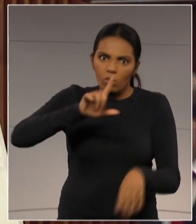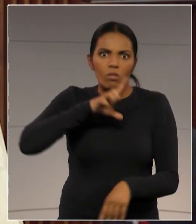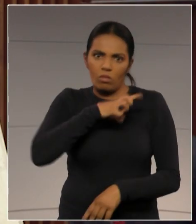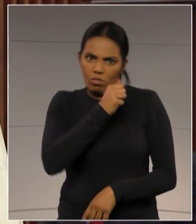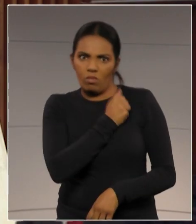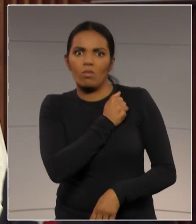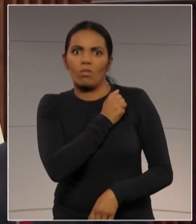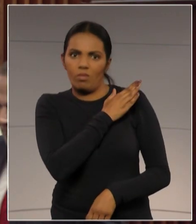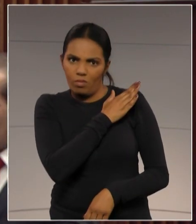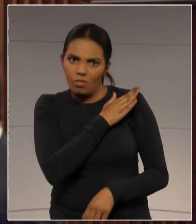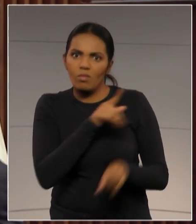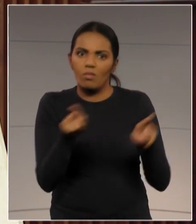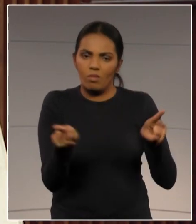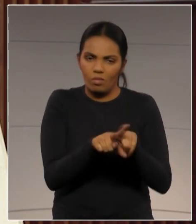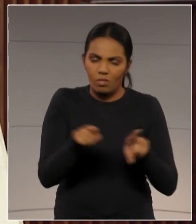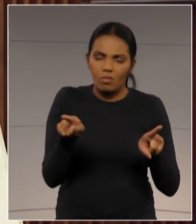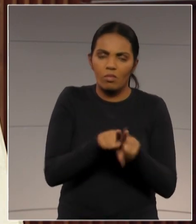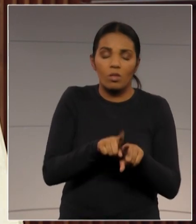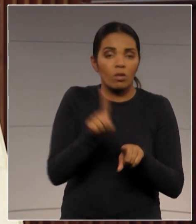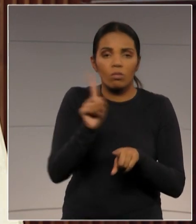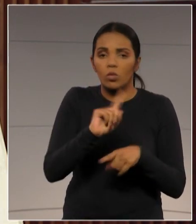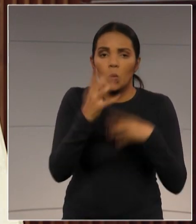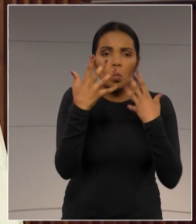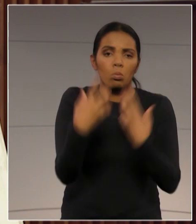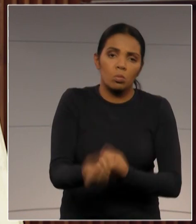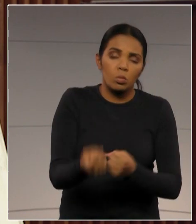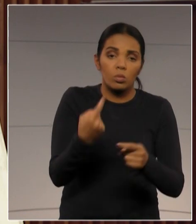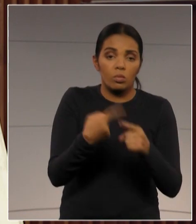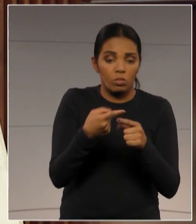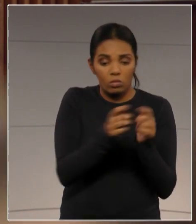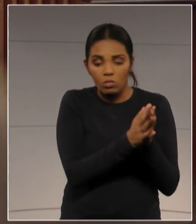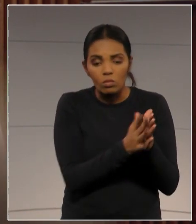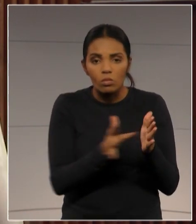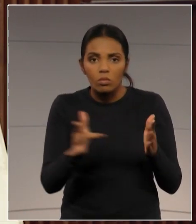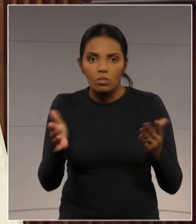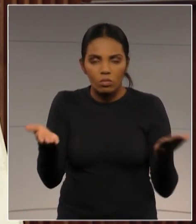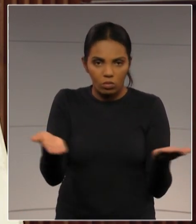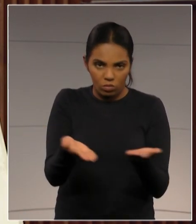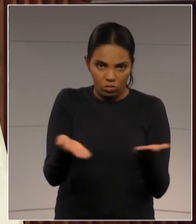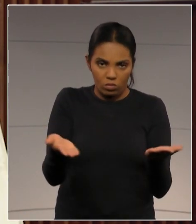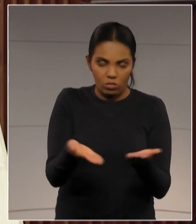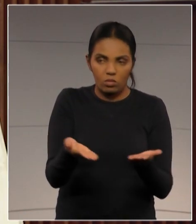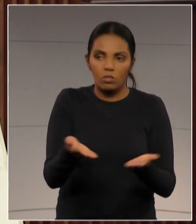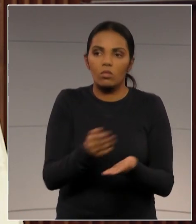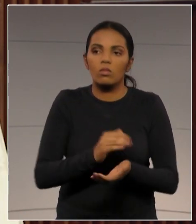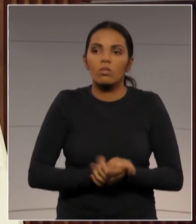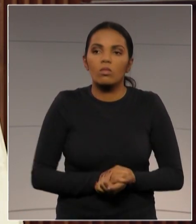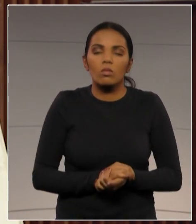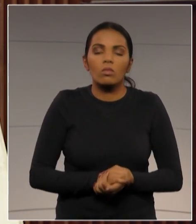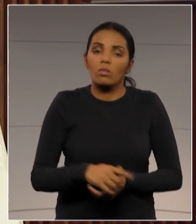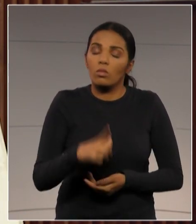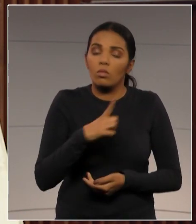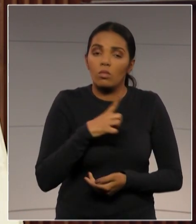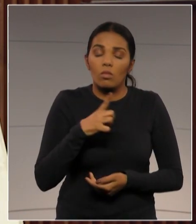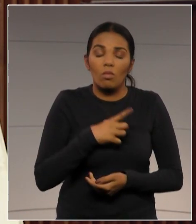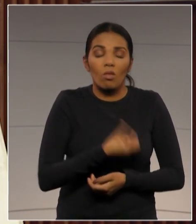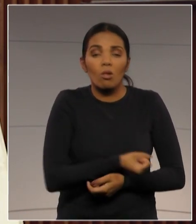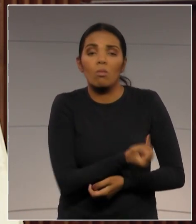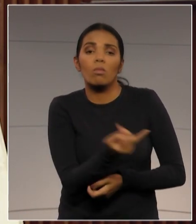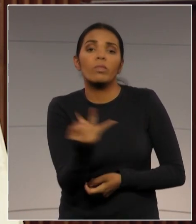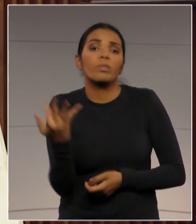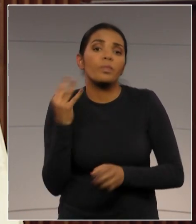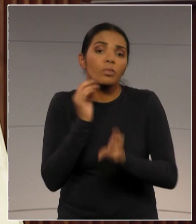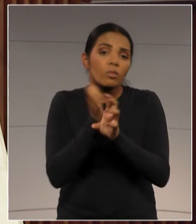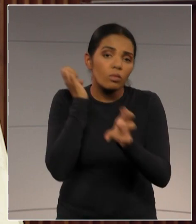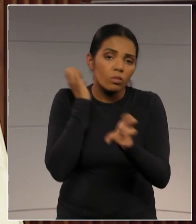e têm sido muitas vezes também desconsiderados. No período em que nós encontramos uma centena de engenheiros, milhares